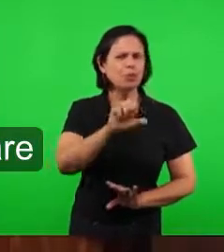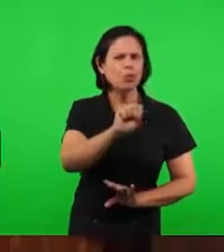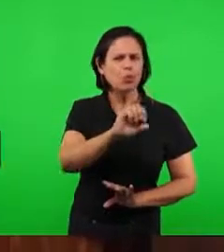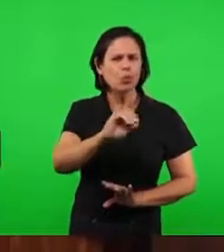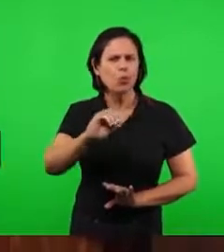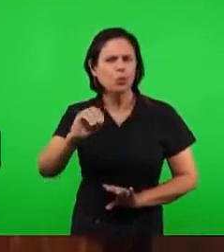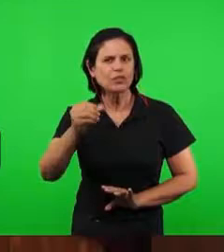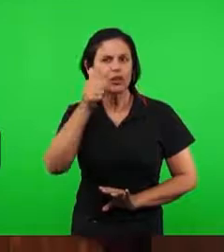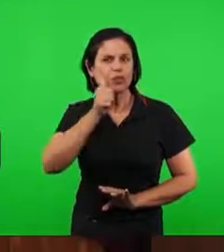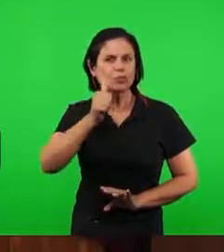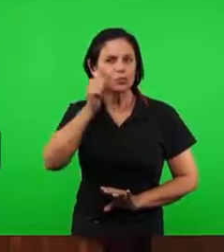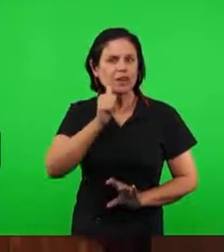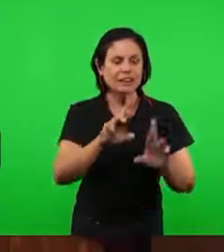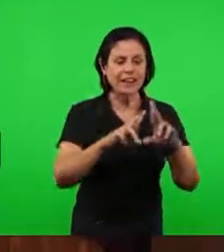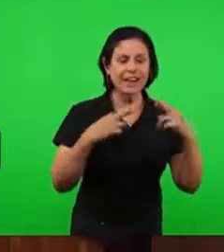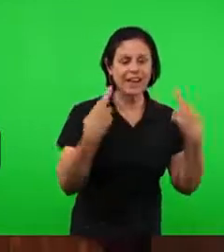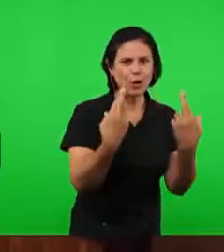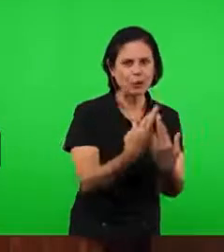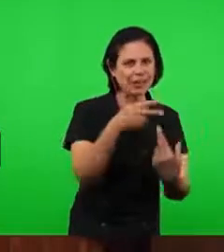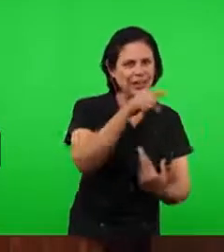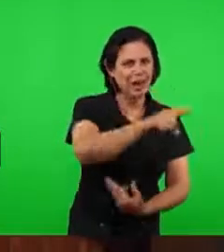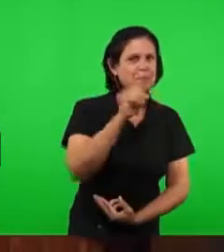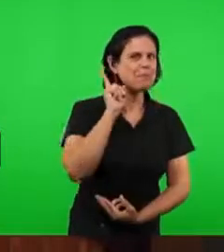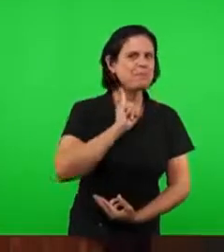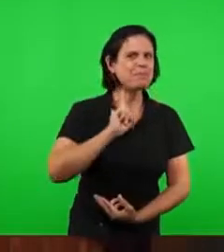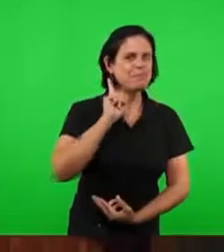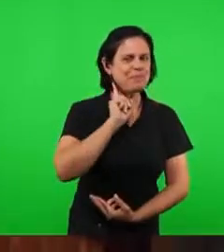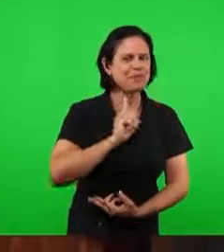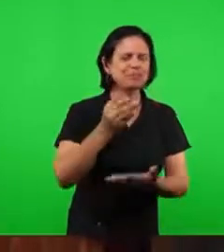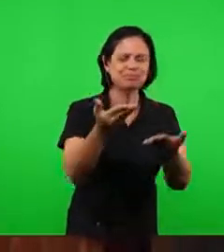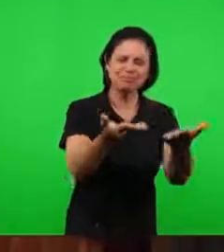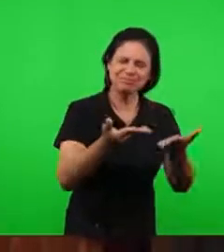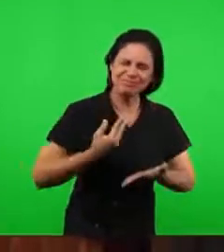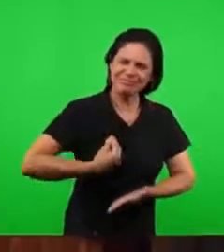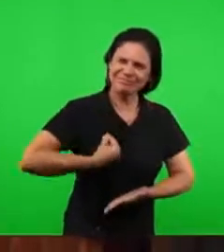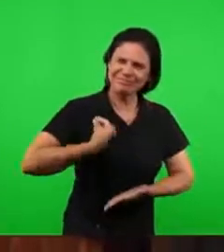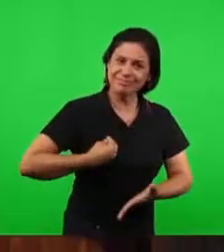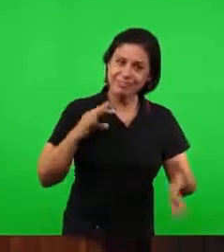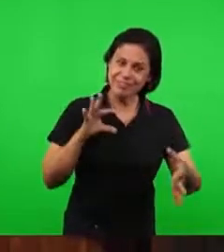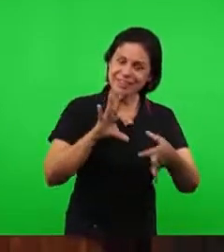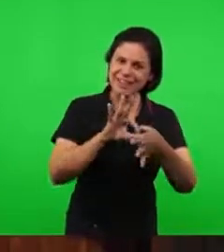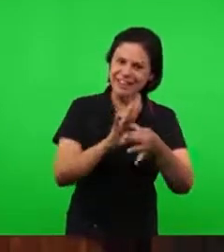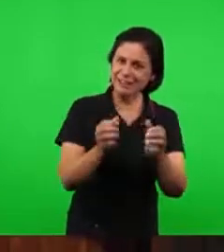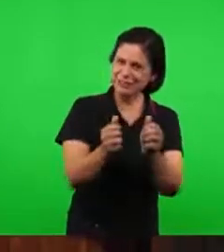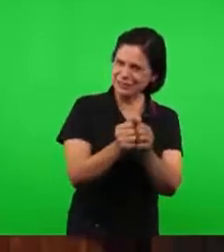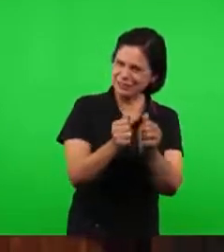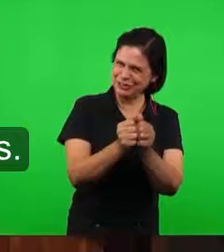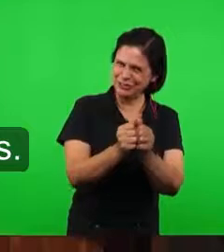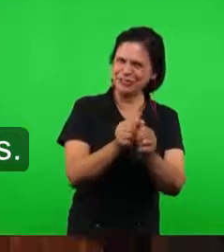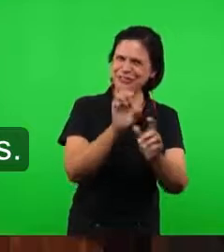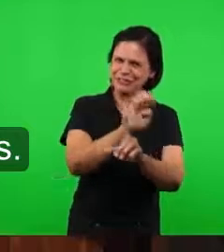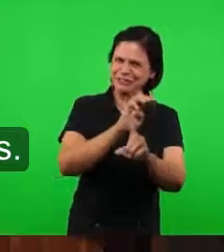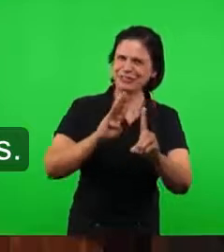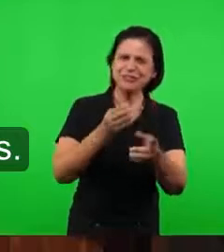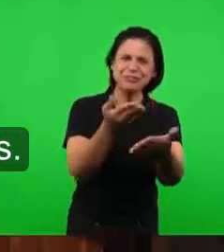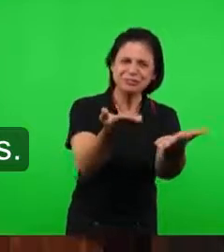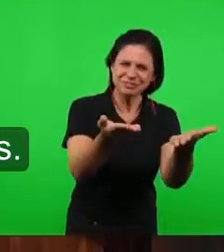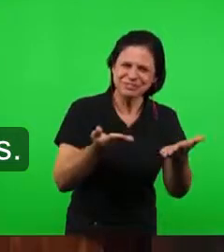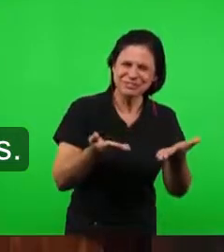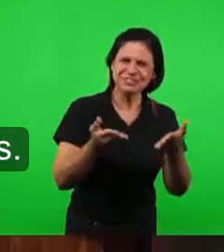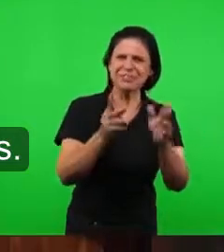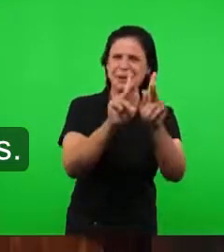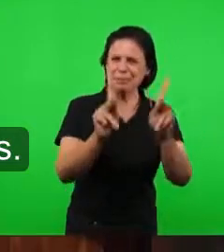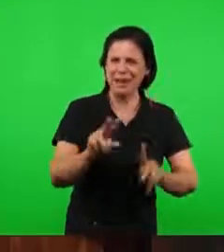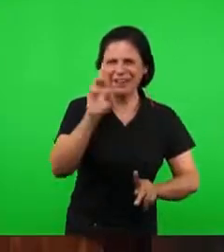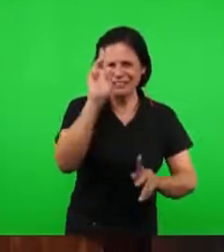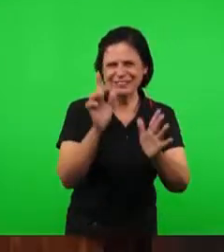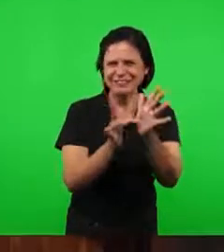estão reunidas ali agora pela manhã, participando conosco desta Escola Bíblica. Nós saudamos a essas irmãs com a paz do